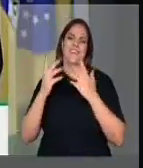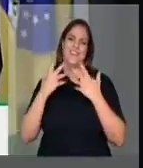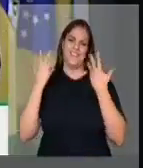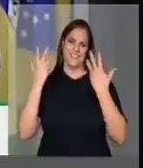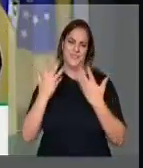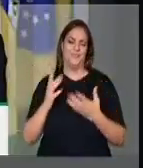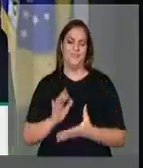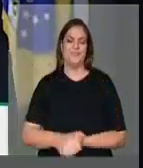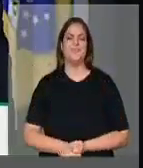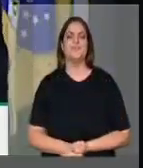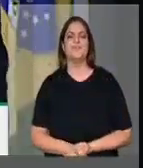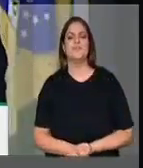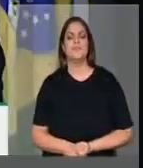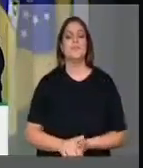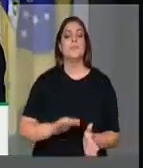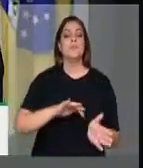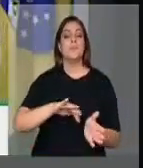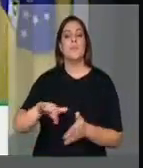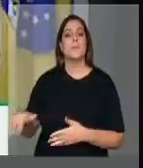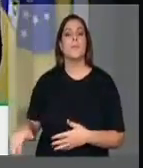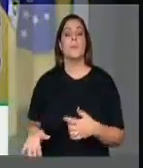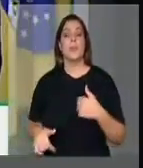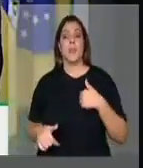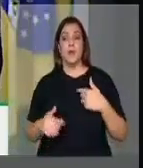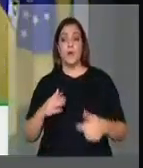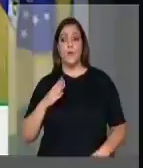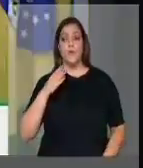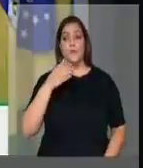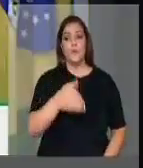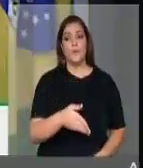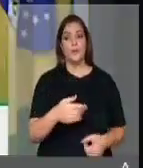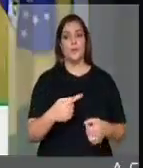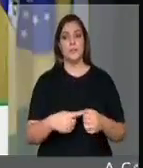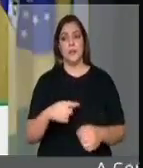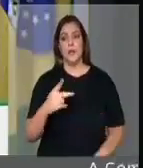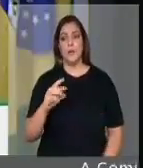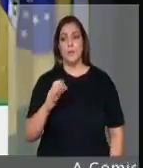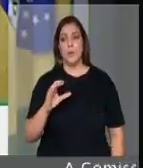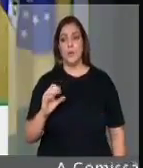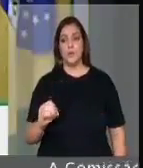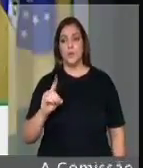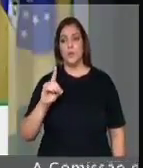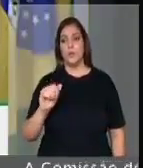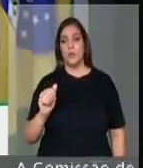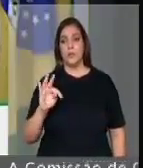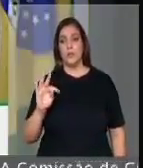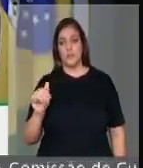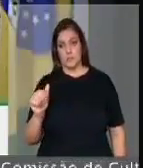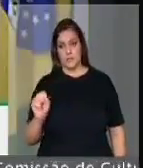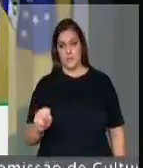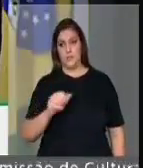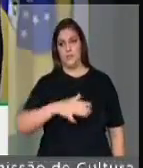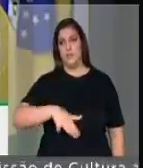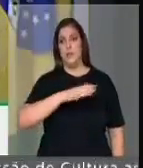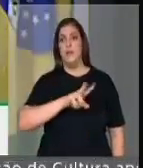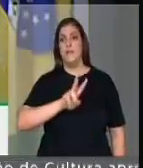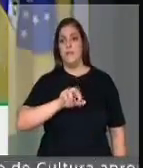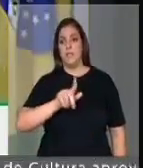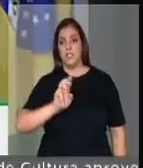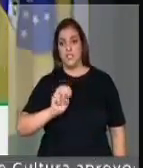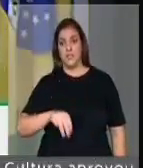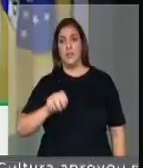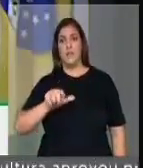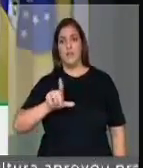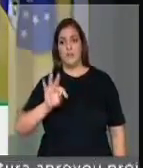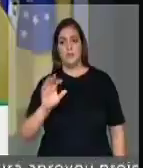Sul. Também, presidente, eu tive em Poço Dantas, lá em Vargem Alta, acompanhando o vereador Edinho,